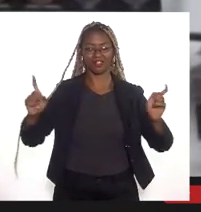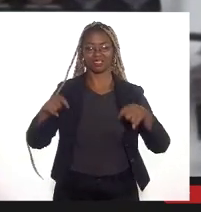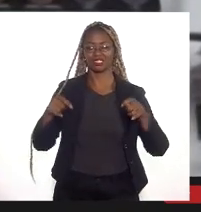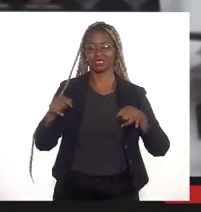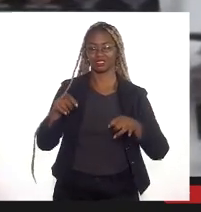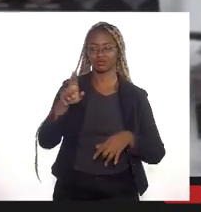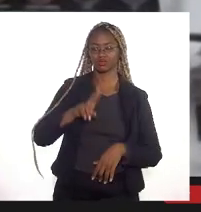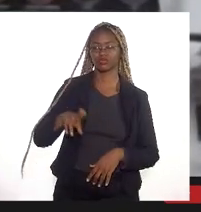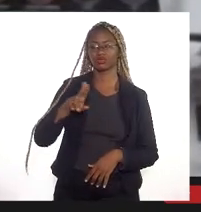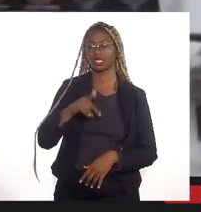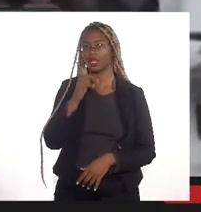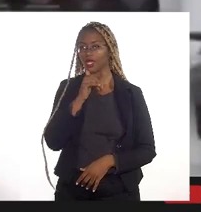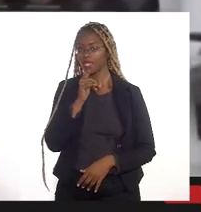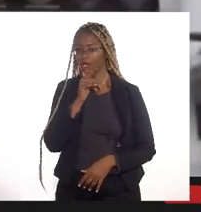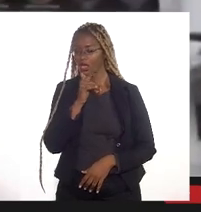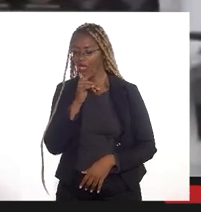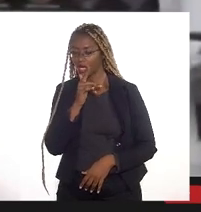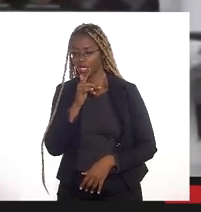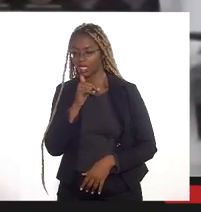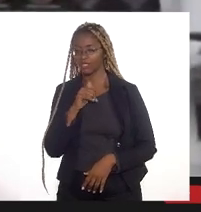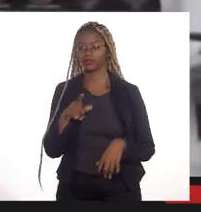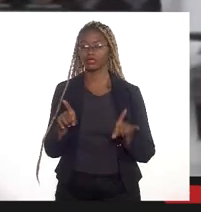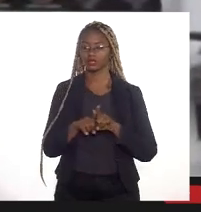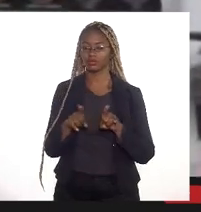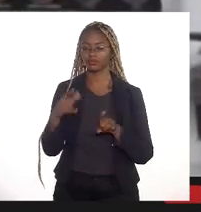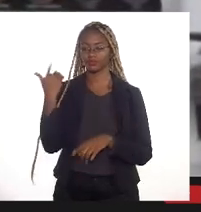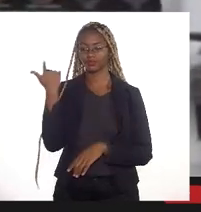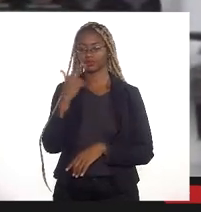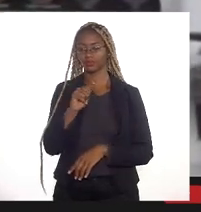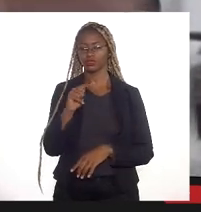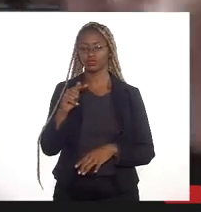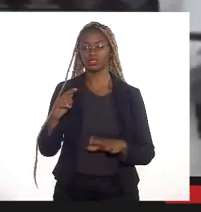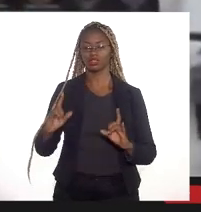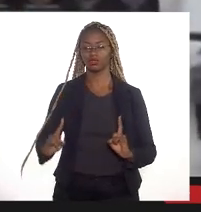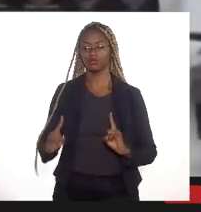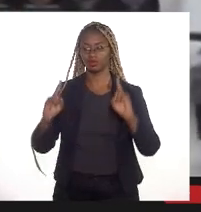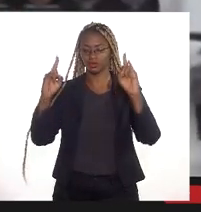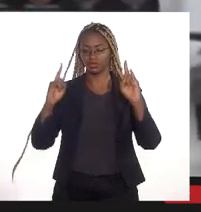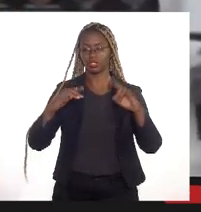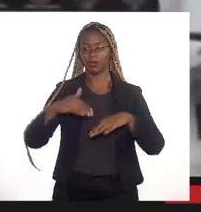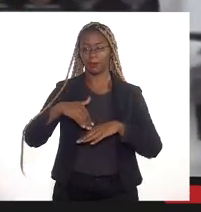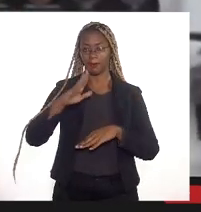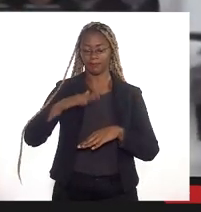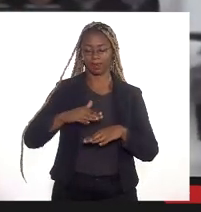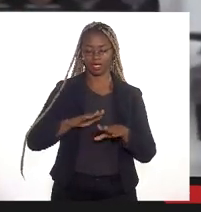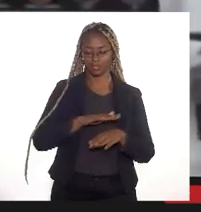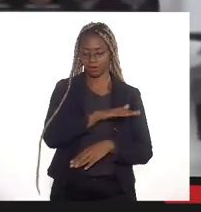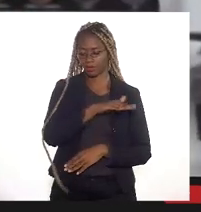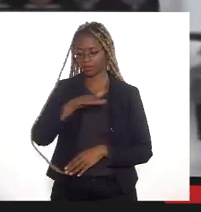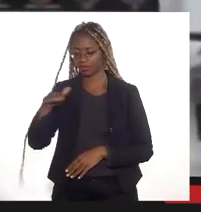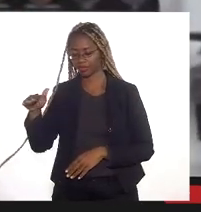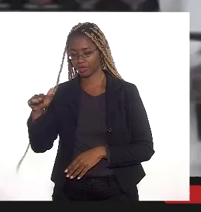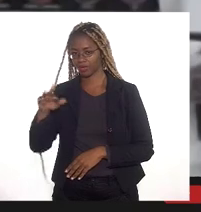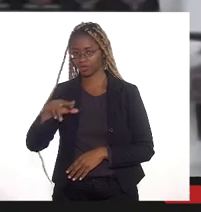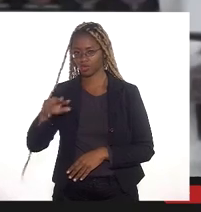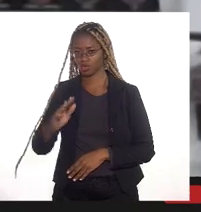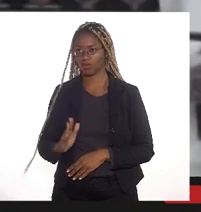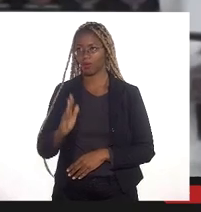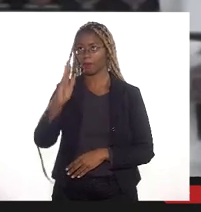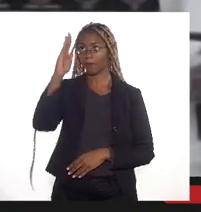máximo de água possível que a gente consiga fazer com que as edificações sejam mais lineais do que verticais para que a gente